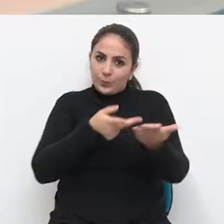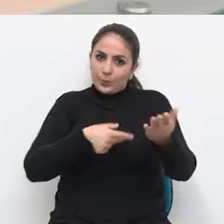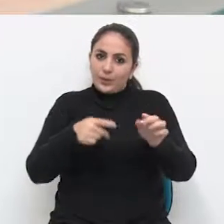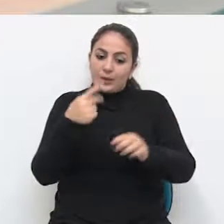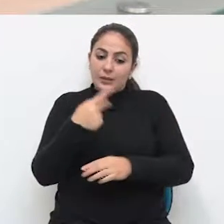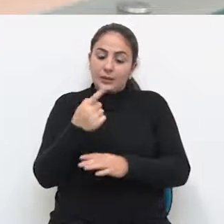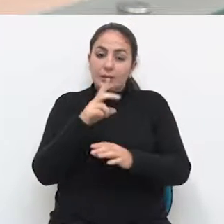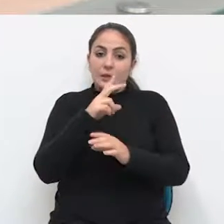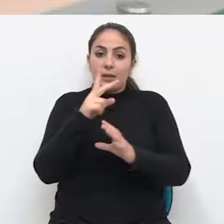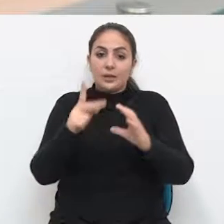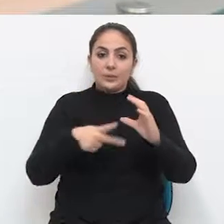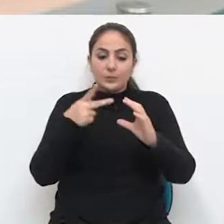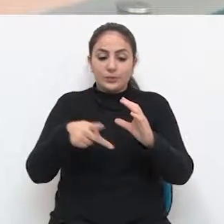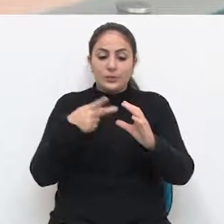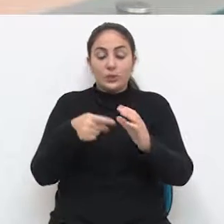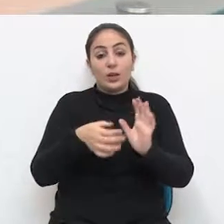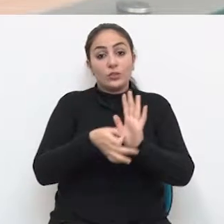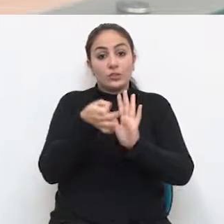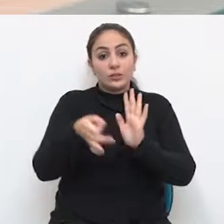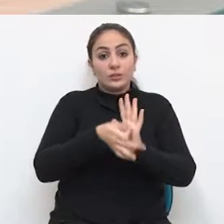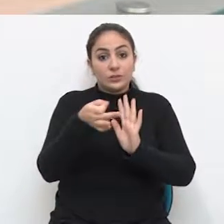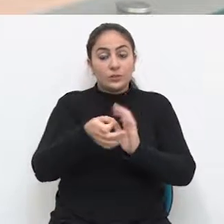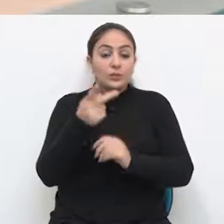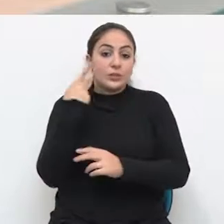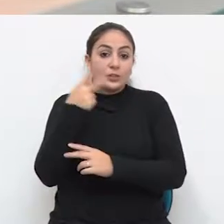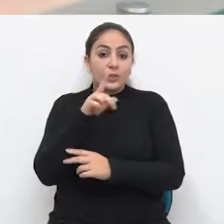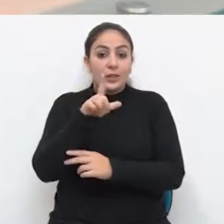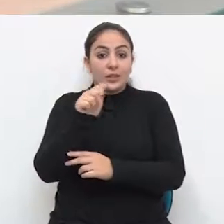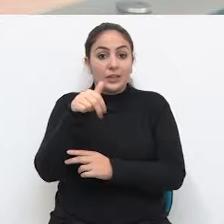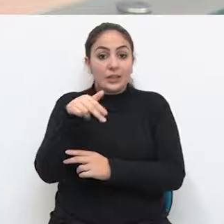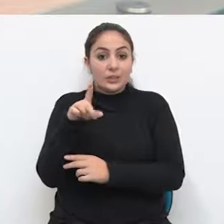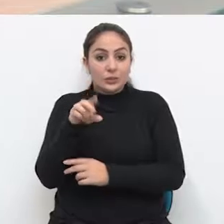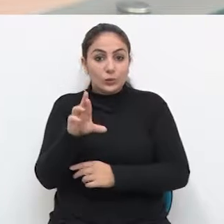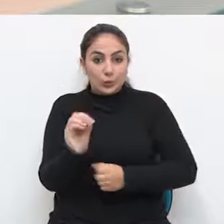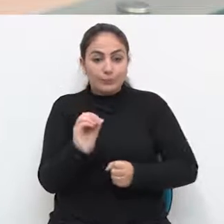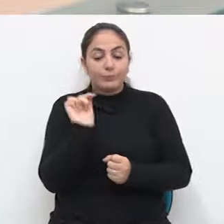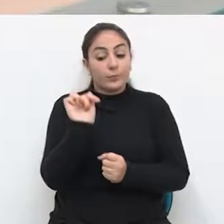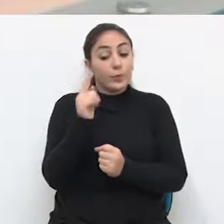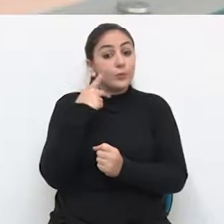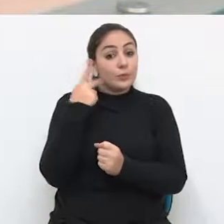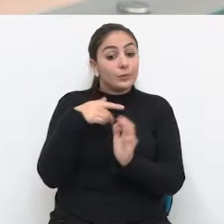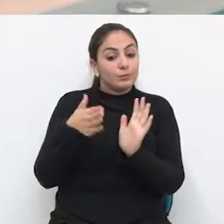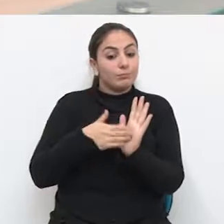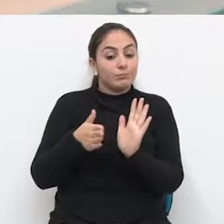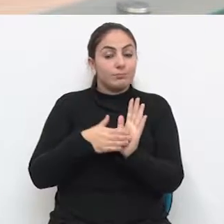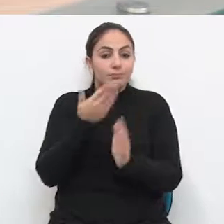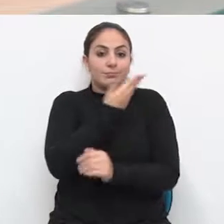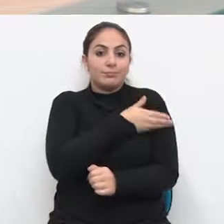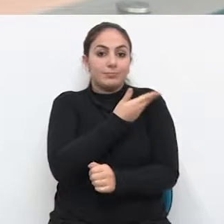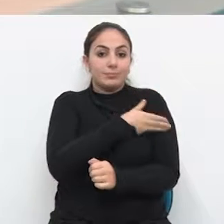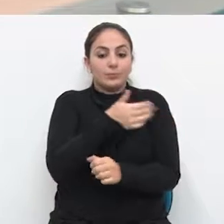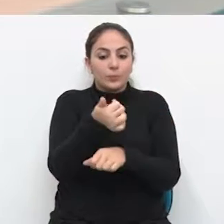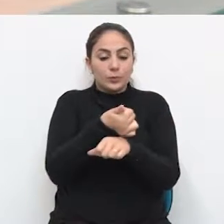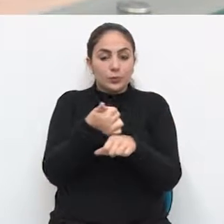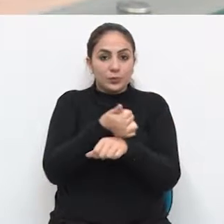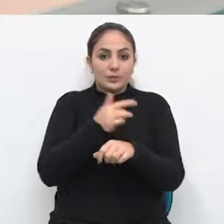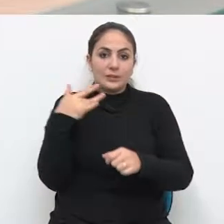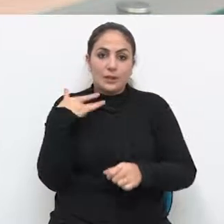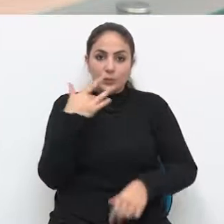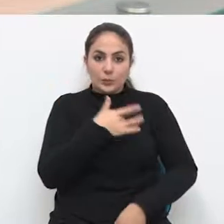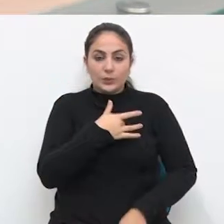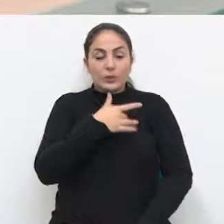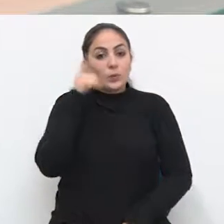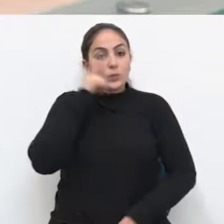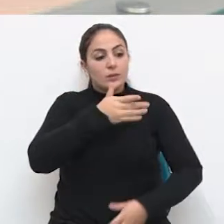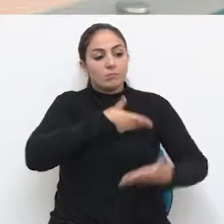protocolada na Câmara Municipal a indicação do vereador Leandro Rosso. O parlamentar propõe treinamento para profissionais